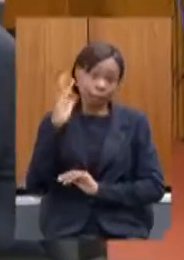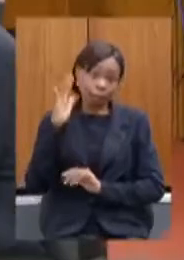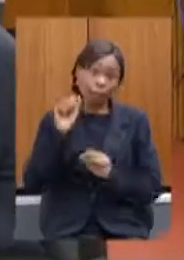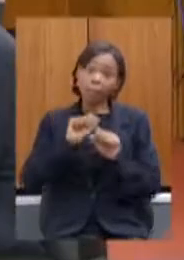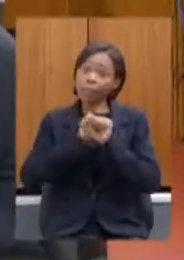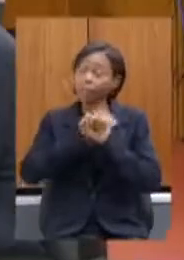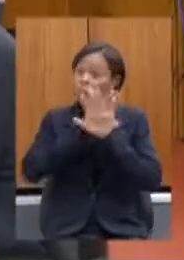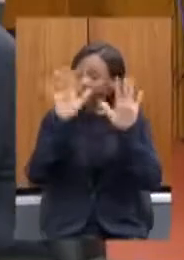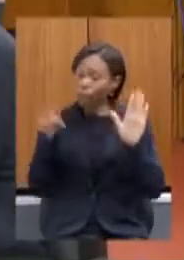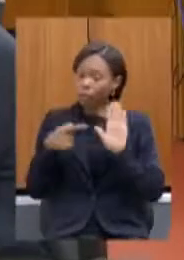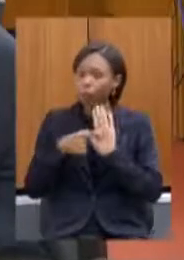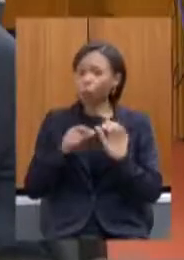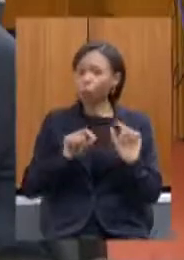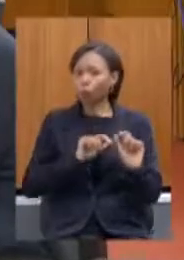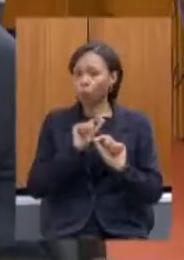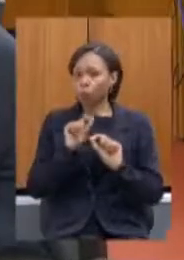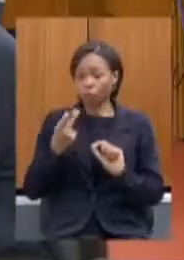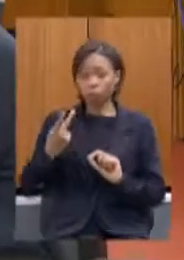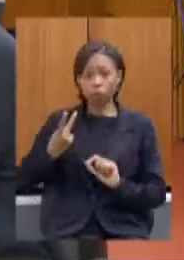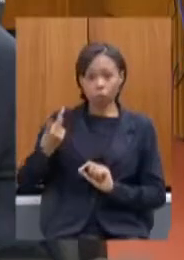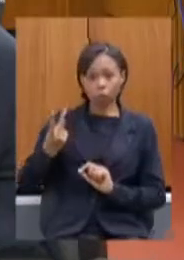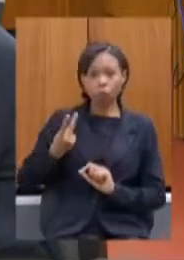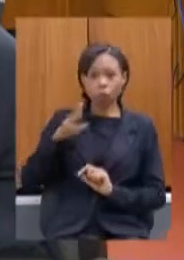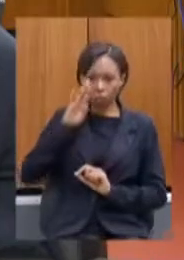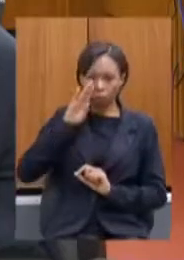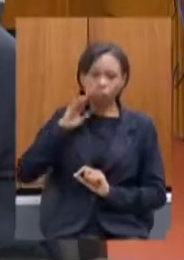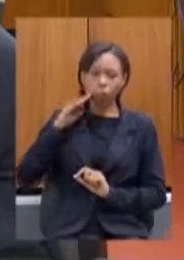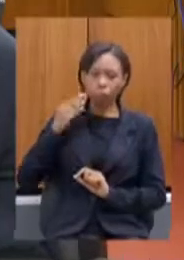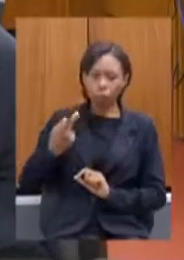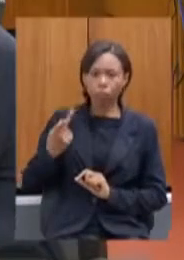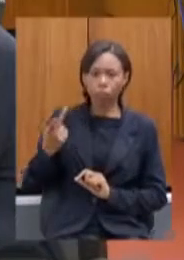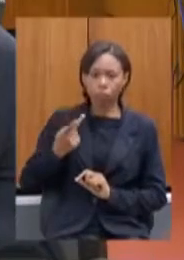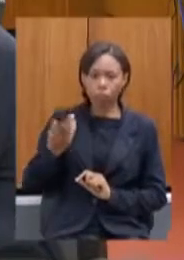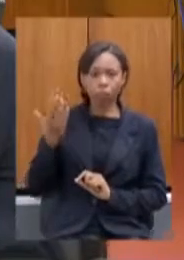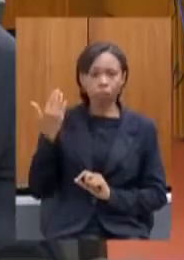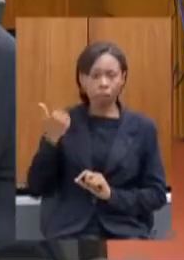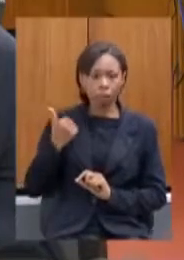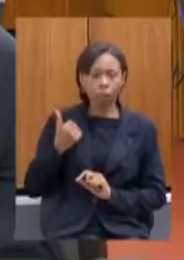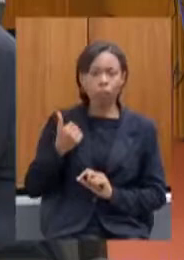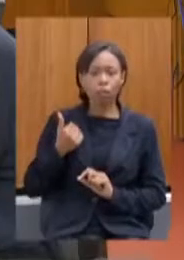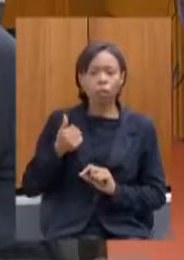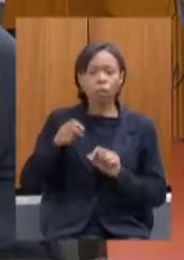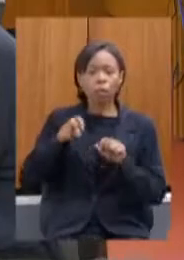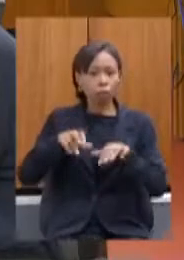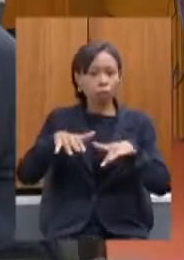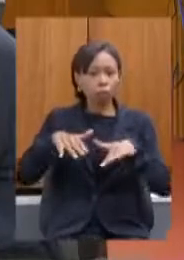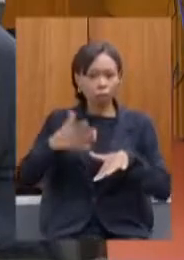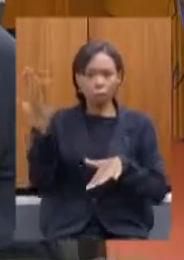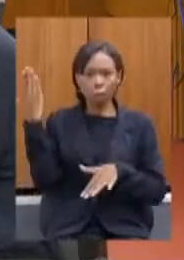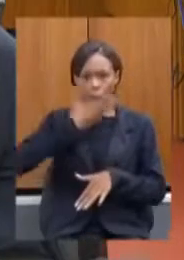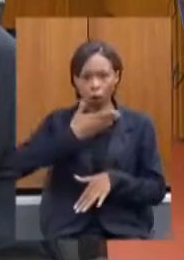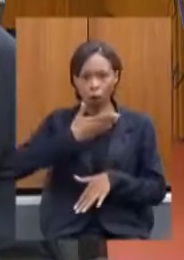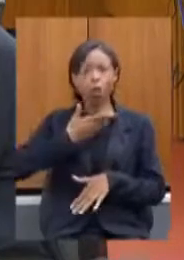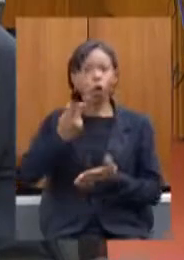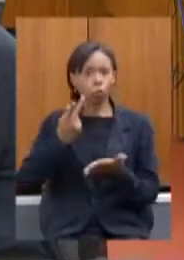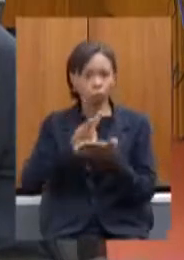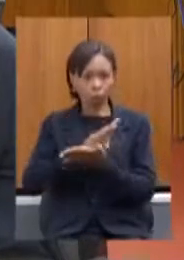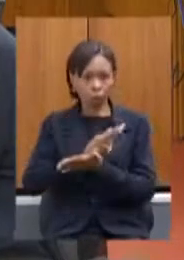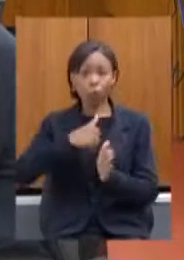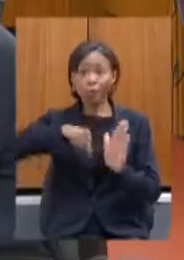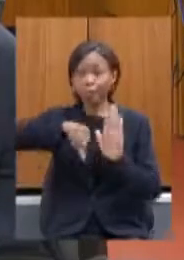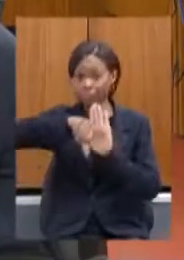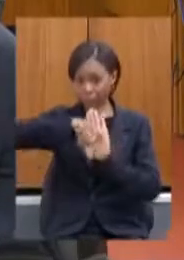comissão parlamentar de inquérito onde já testamos que houve realmente crime e não há dinheiro que pague